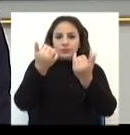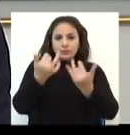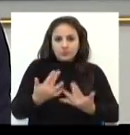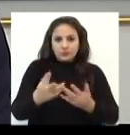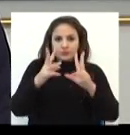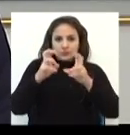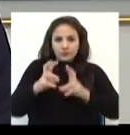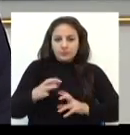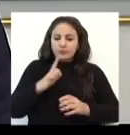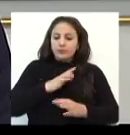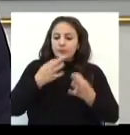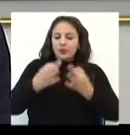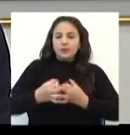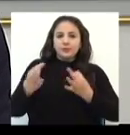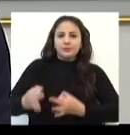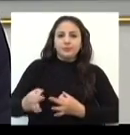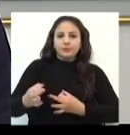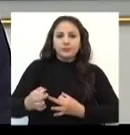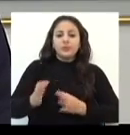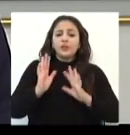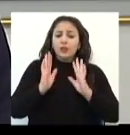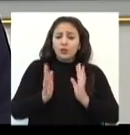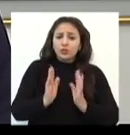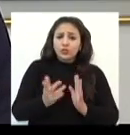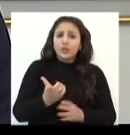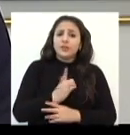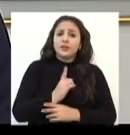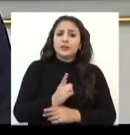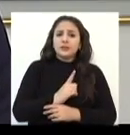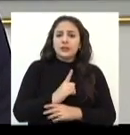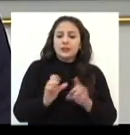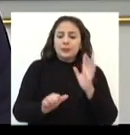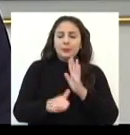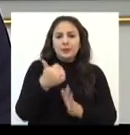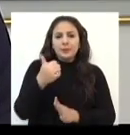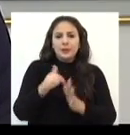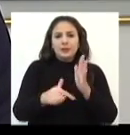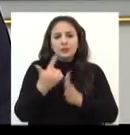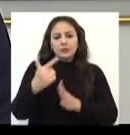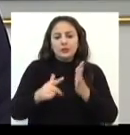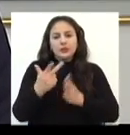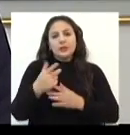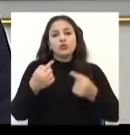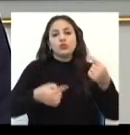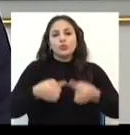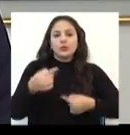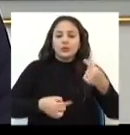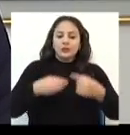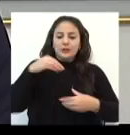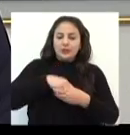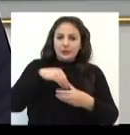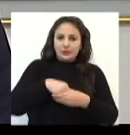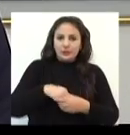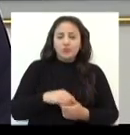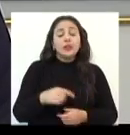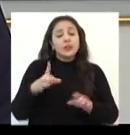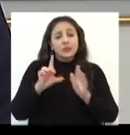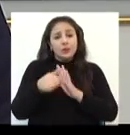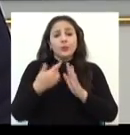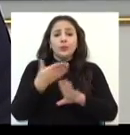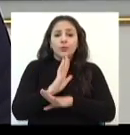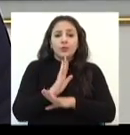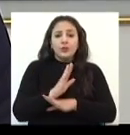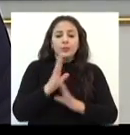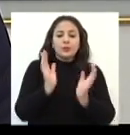Eu tenho certeza absoluta que vai passar, como já passou em primeira e segunda discussão aqui dentro da Câmara, e depois vai ser aprovada